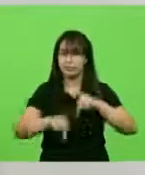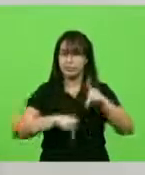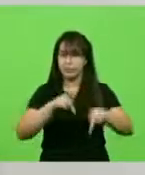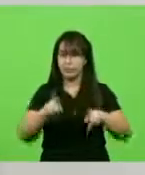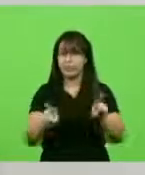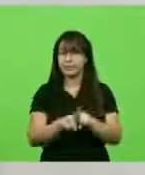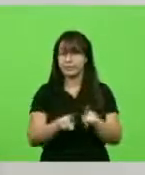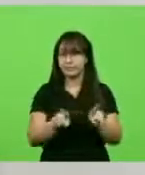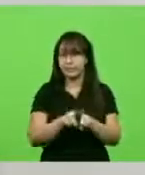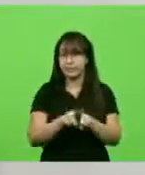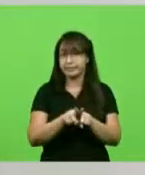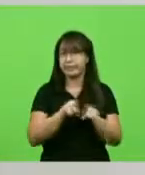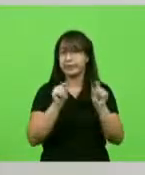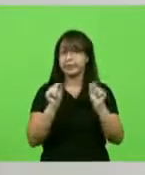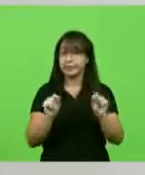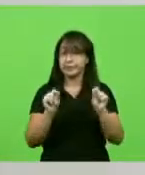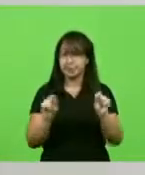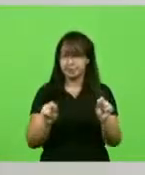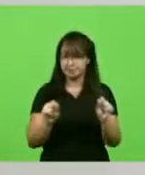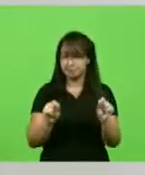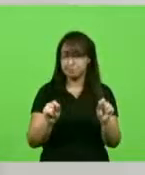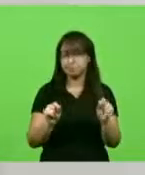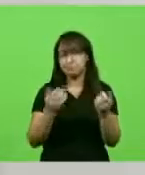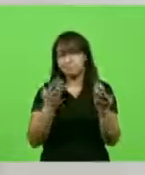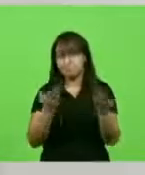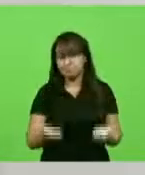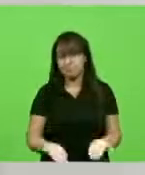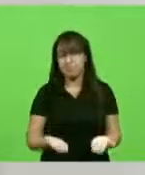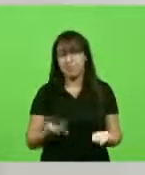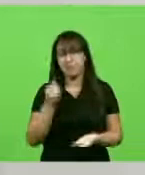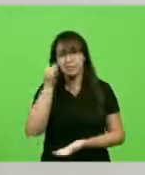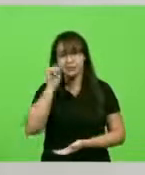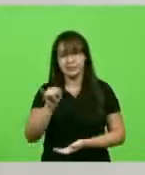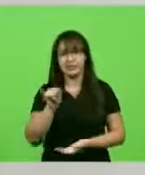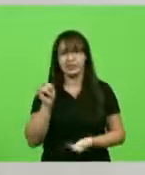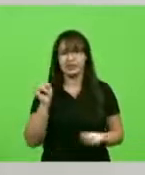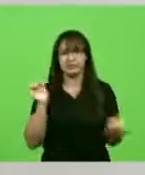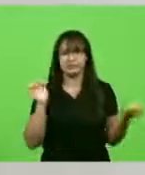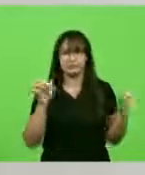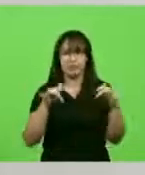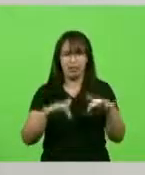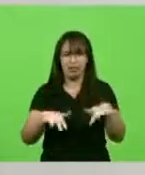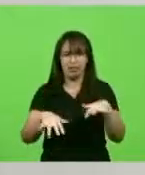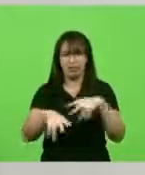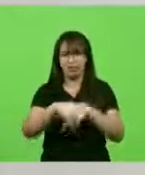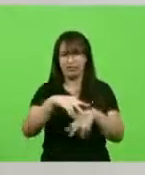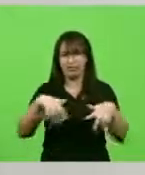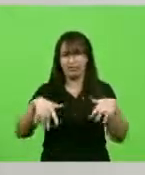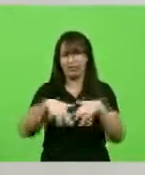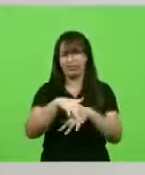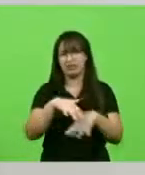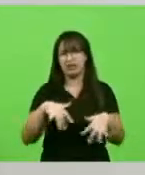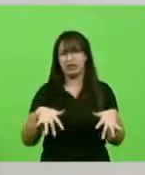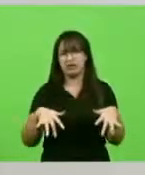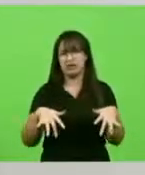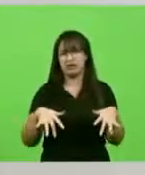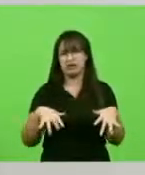compreenda que estas aglomerações, esse desrespeito ao